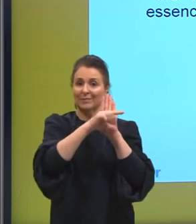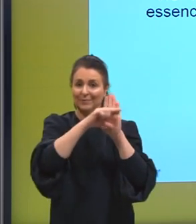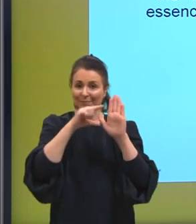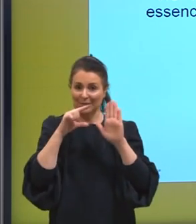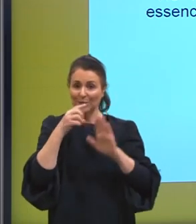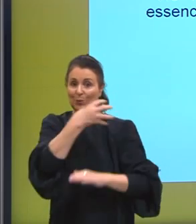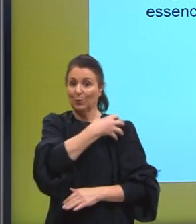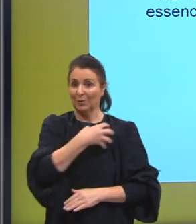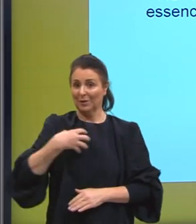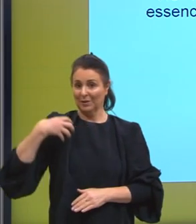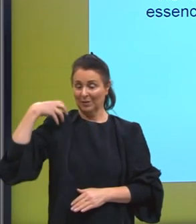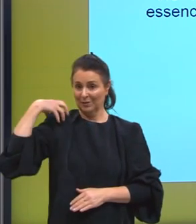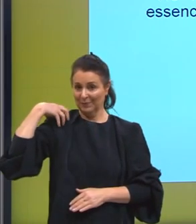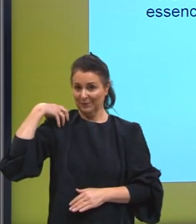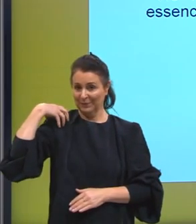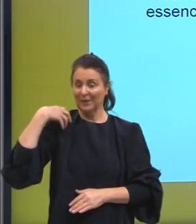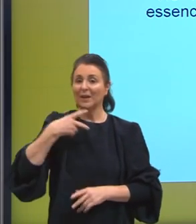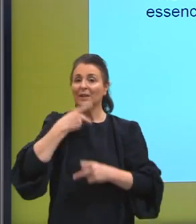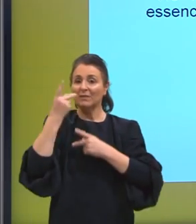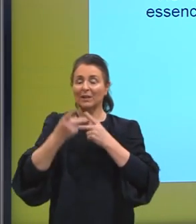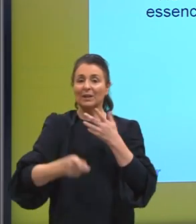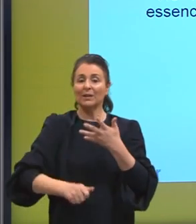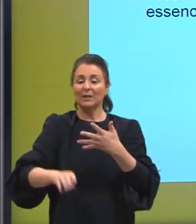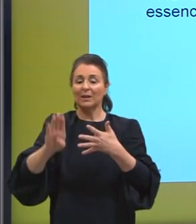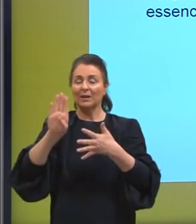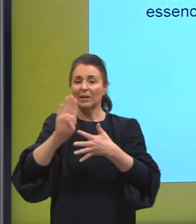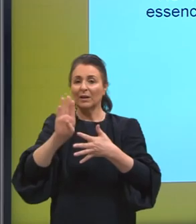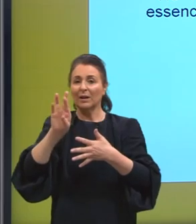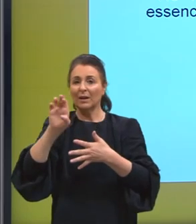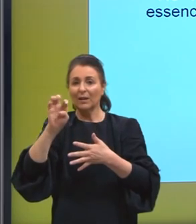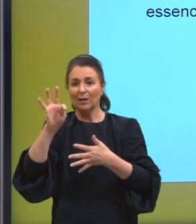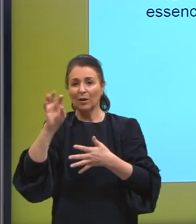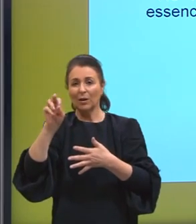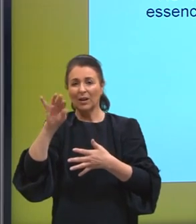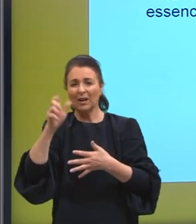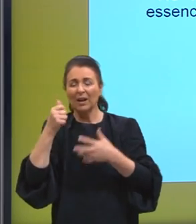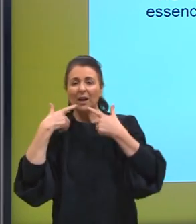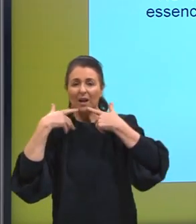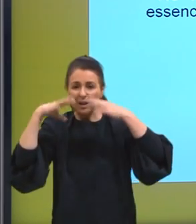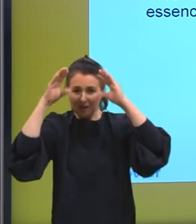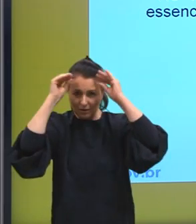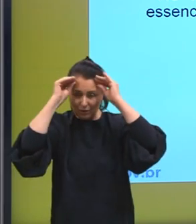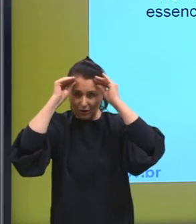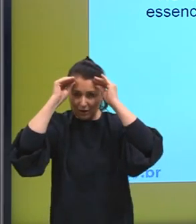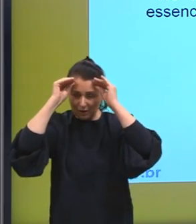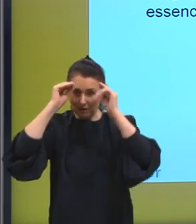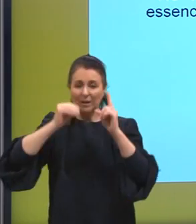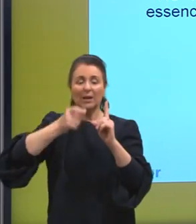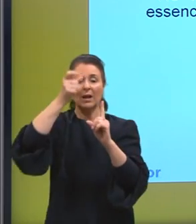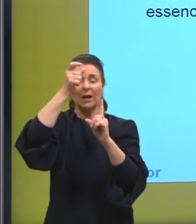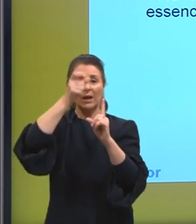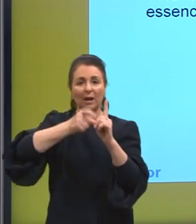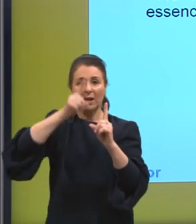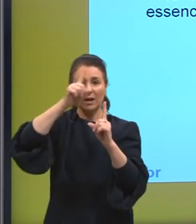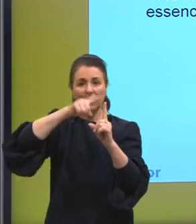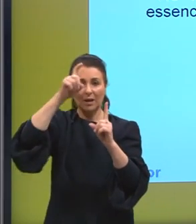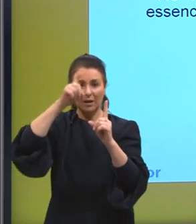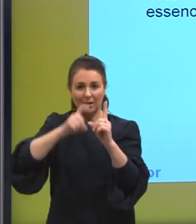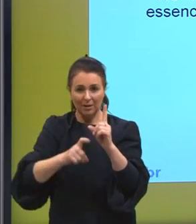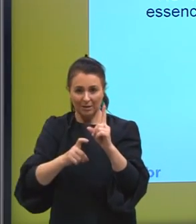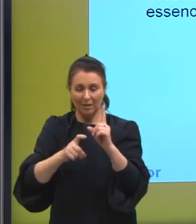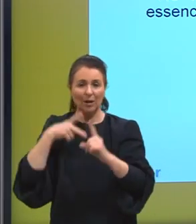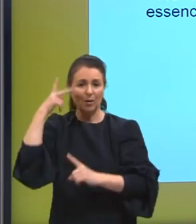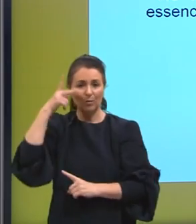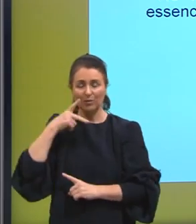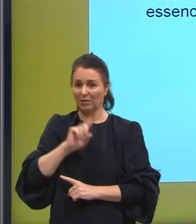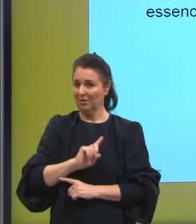às questões a letra B retórica e linguagem não, né? Metafísica e ontologia não, a política não era metafísica era aqui na